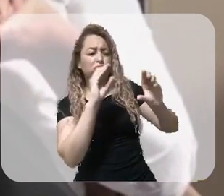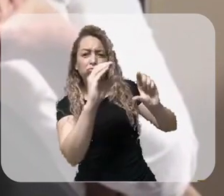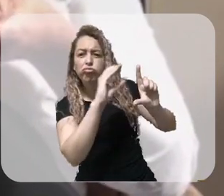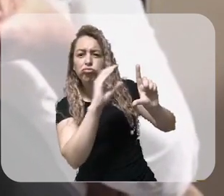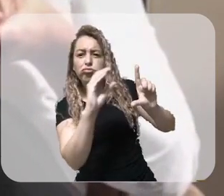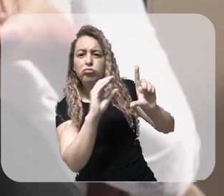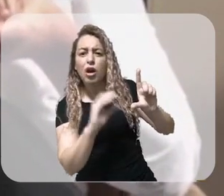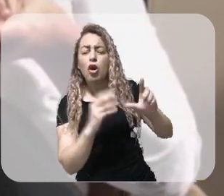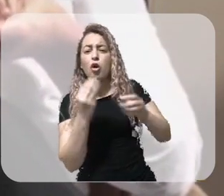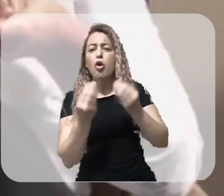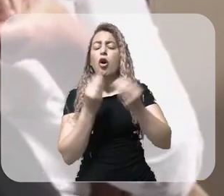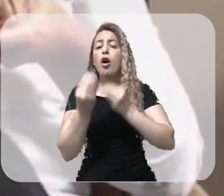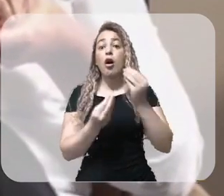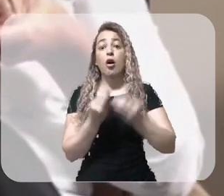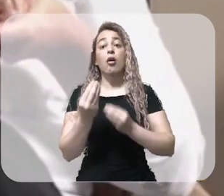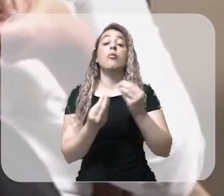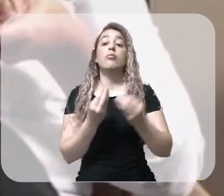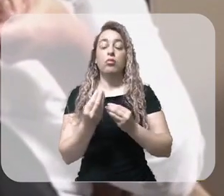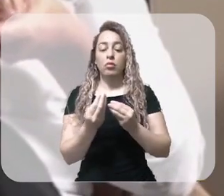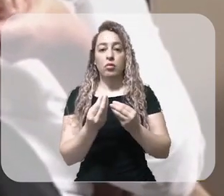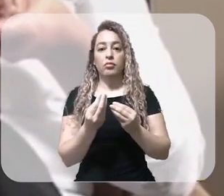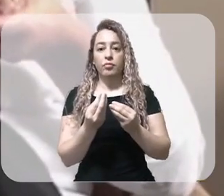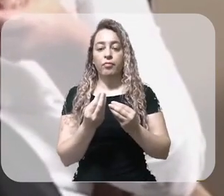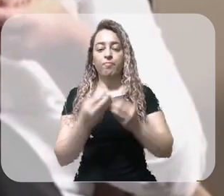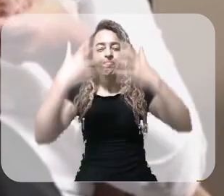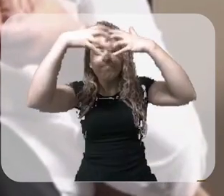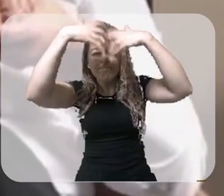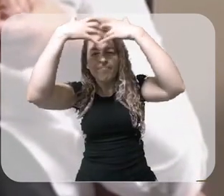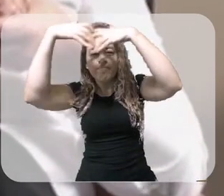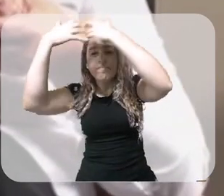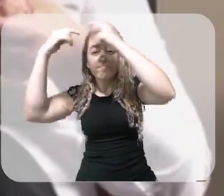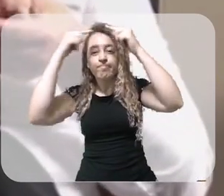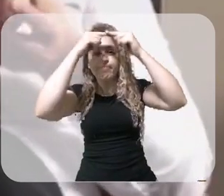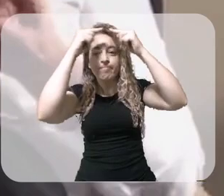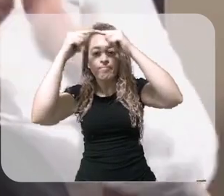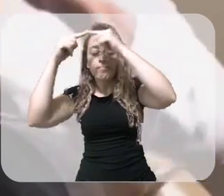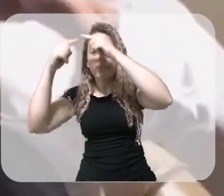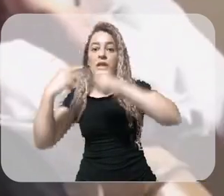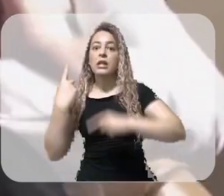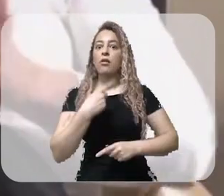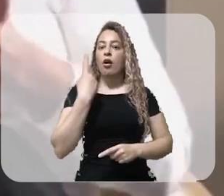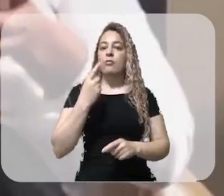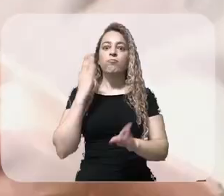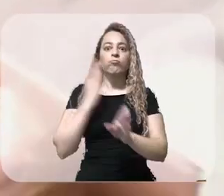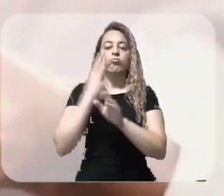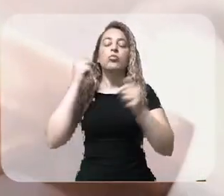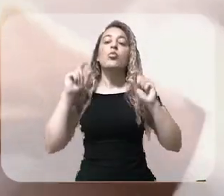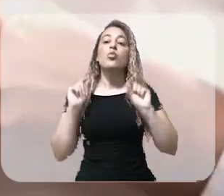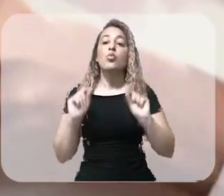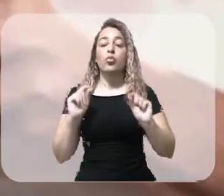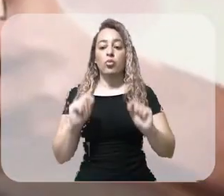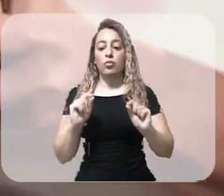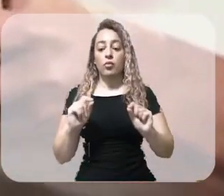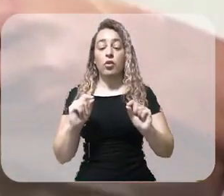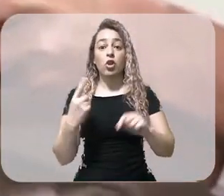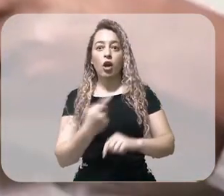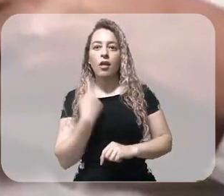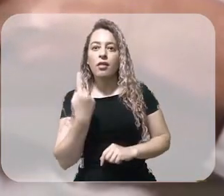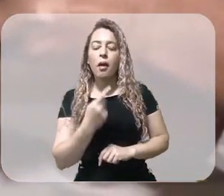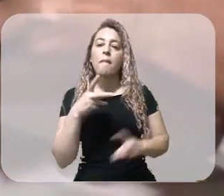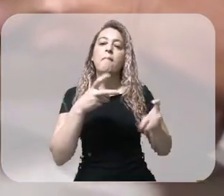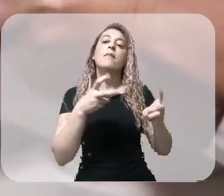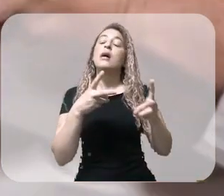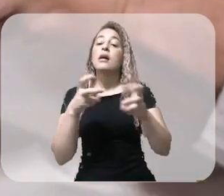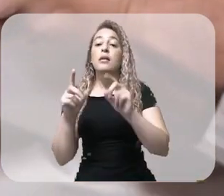com autismo. E o resultado foi uma surpresa. Nós achamos dos dois lados do cérebro, eu vou mostrar aqui, essa região